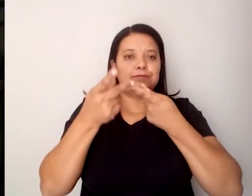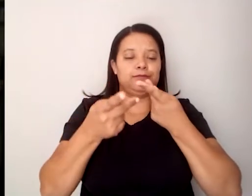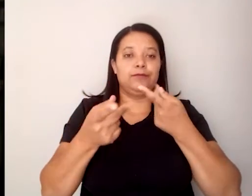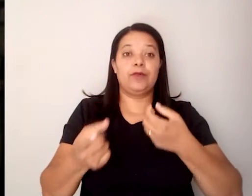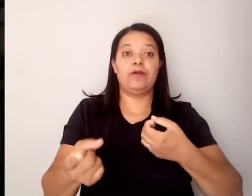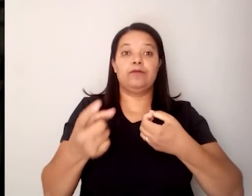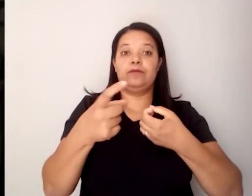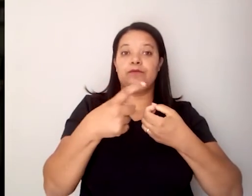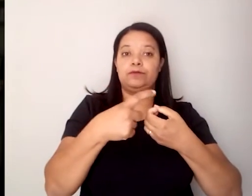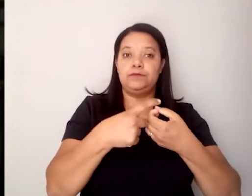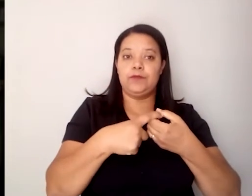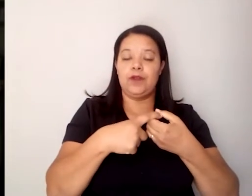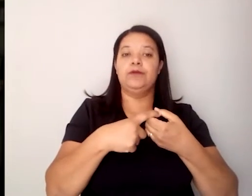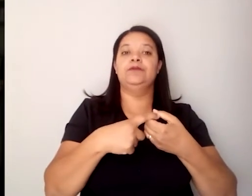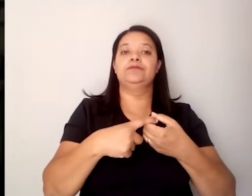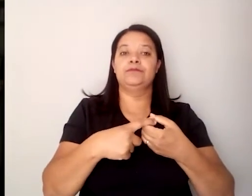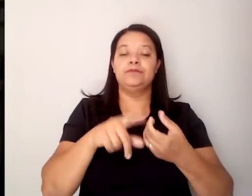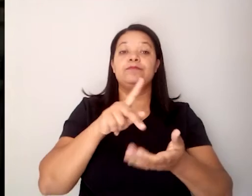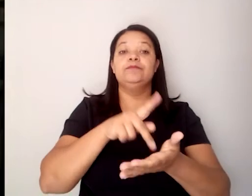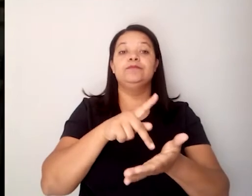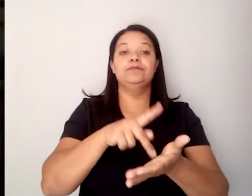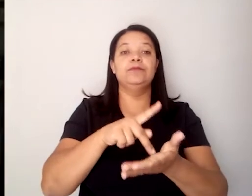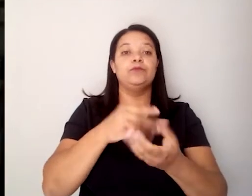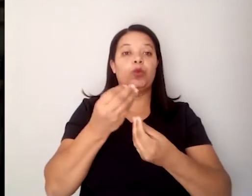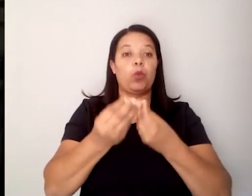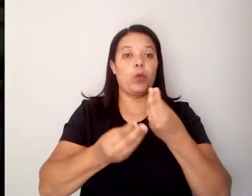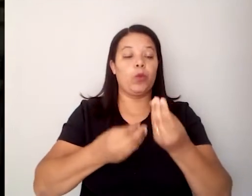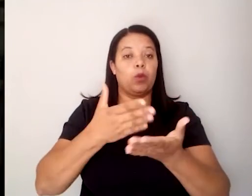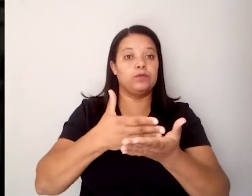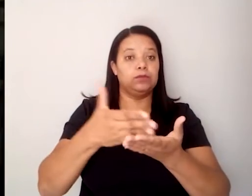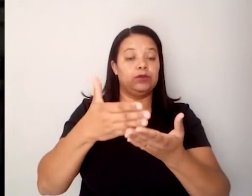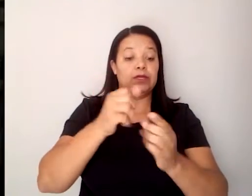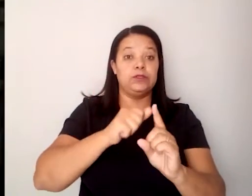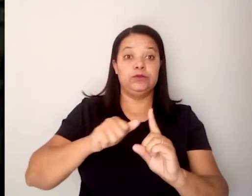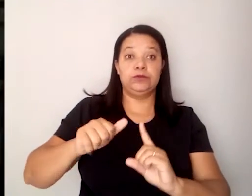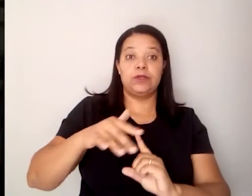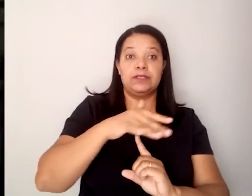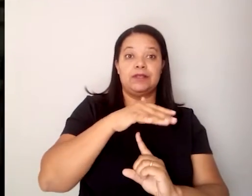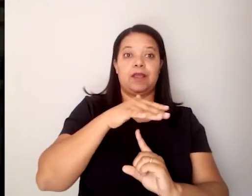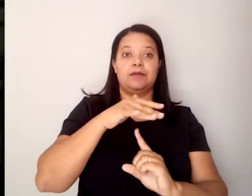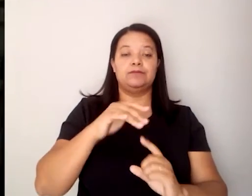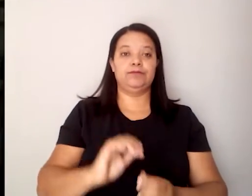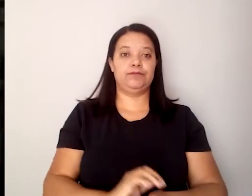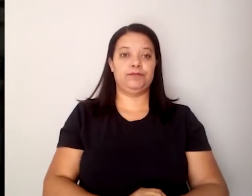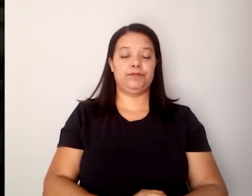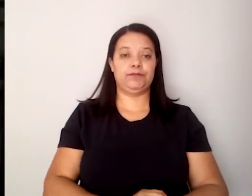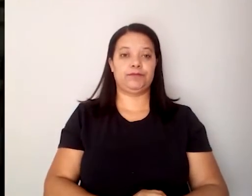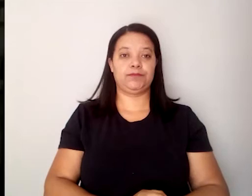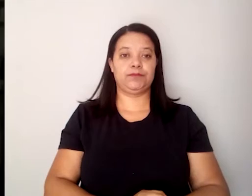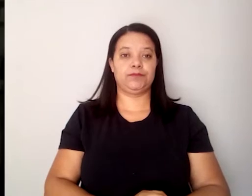o real dessa terra para o âmbito da sociedade, para o social,